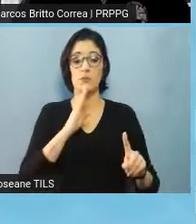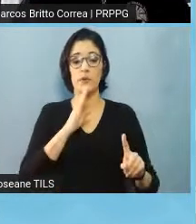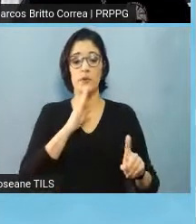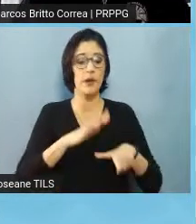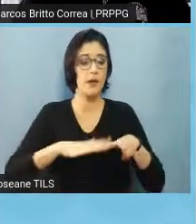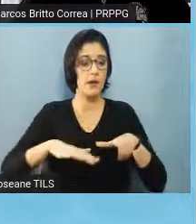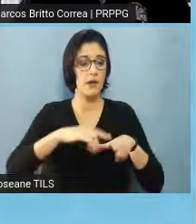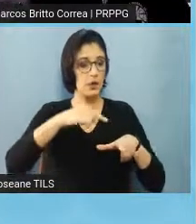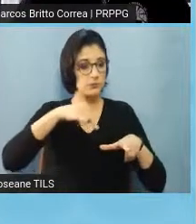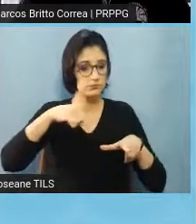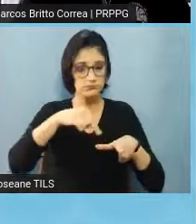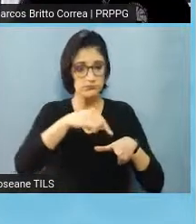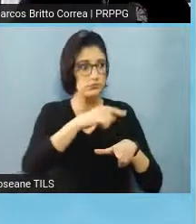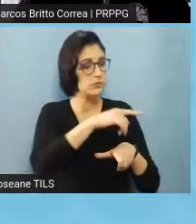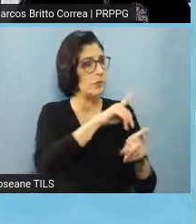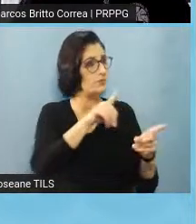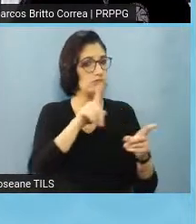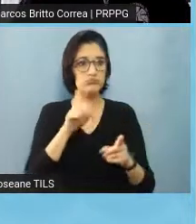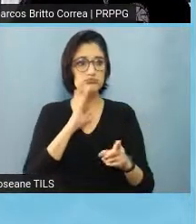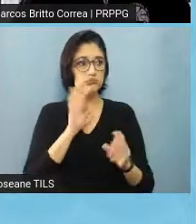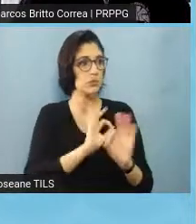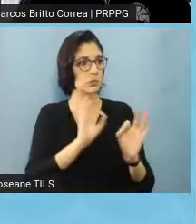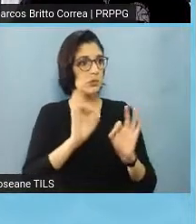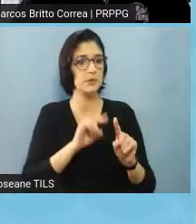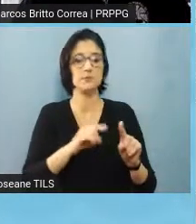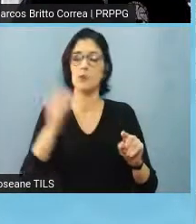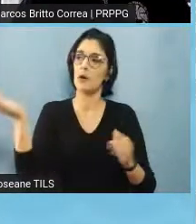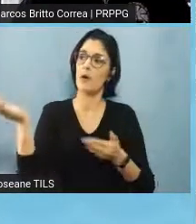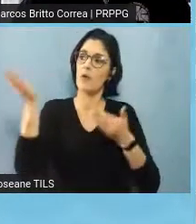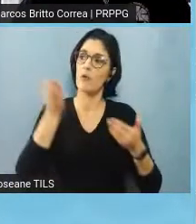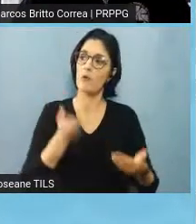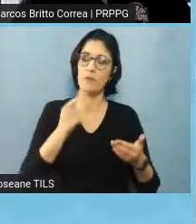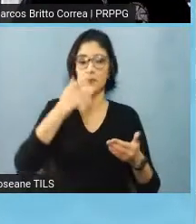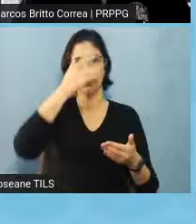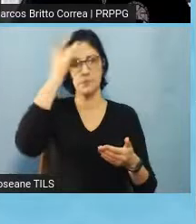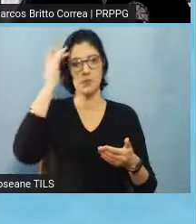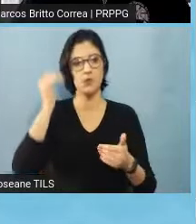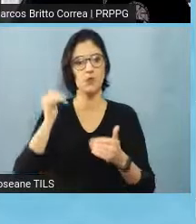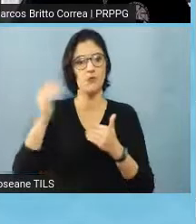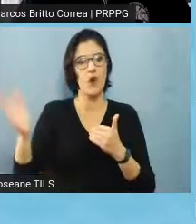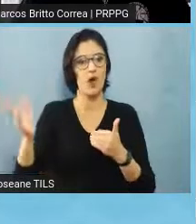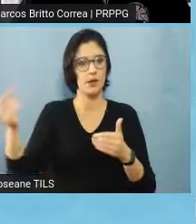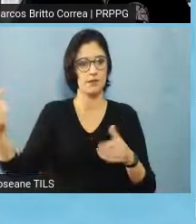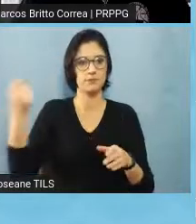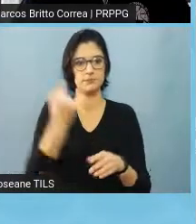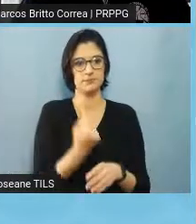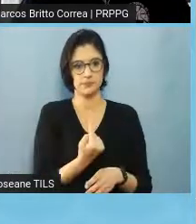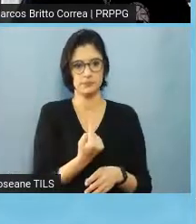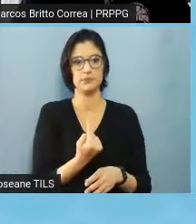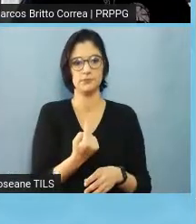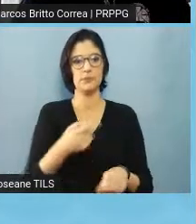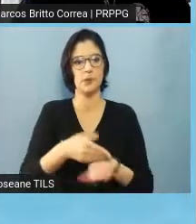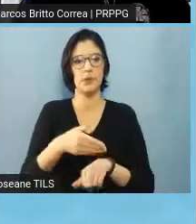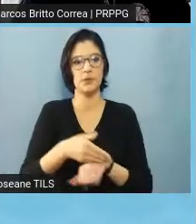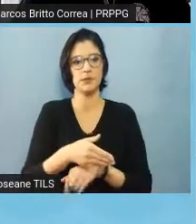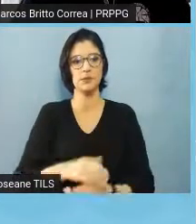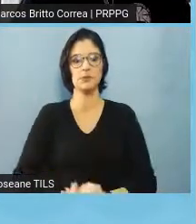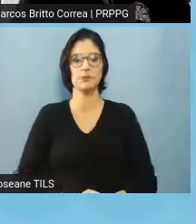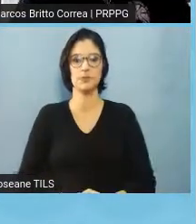talvez não seja contemplada dentro do comitê, e eles podem solicitar, então, pareceres ad hoc se julgarem necessários.